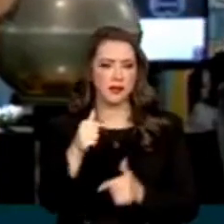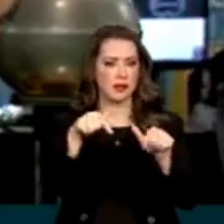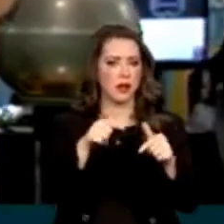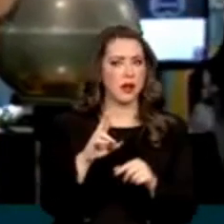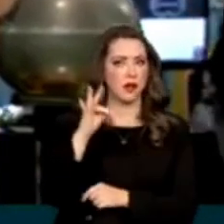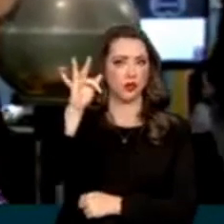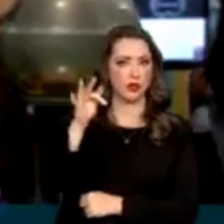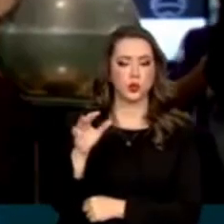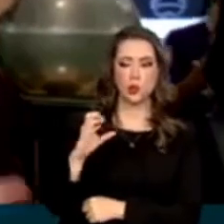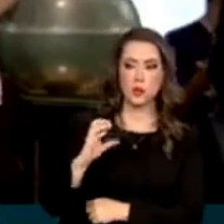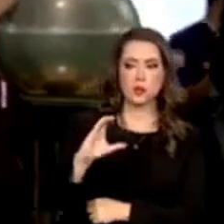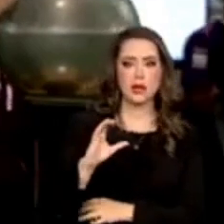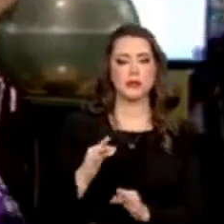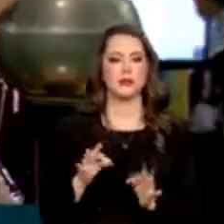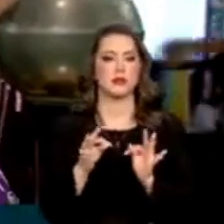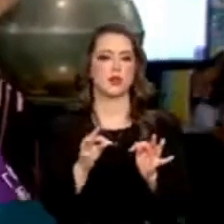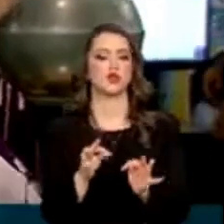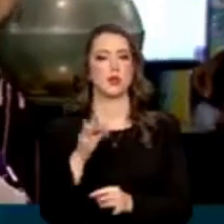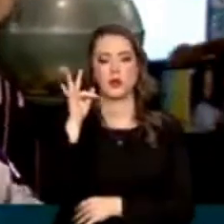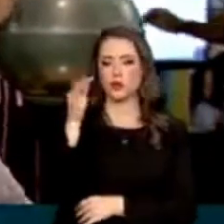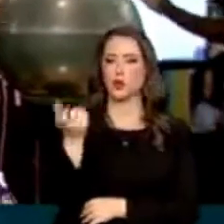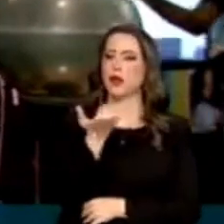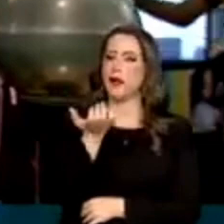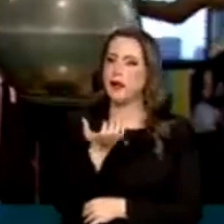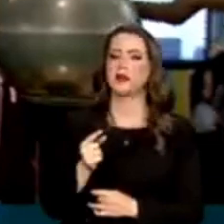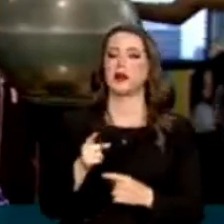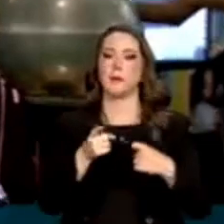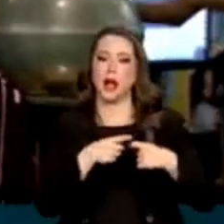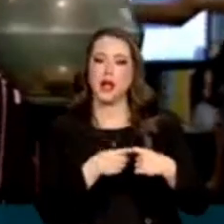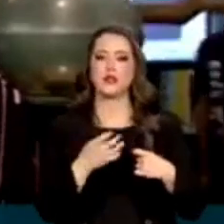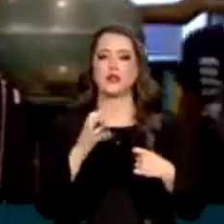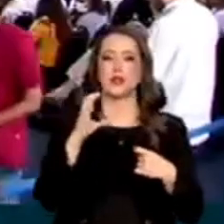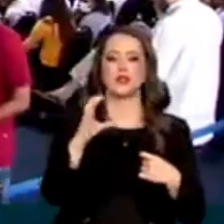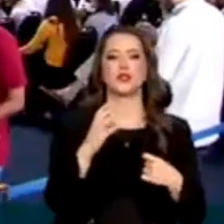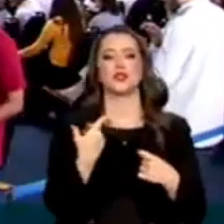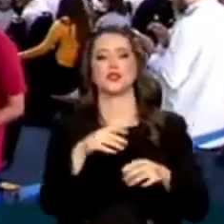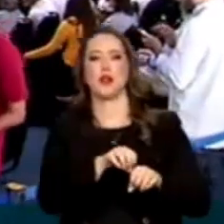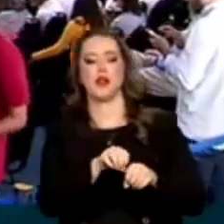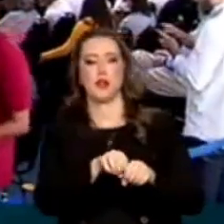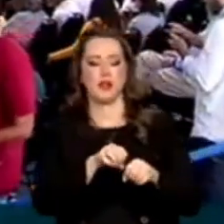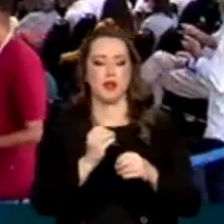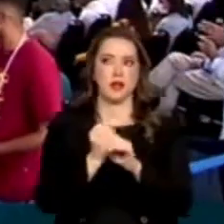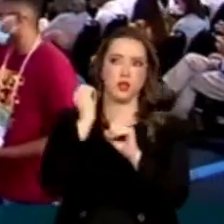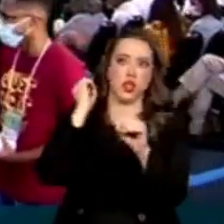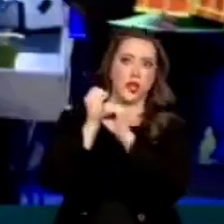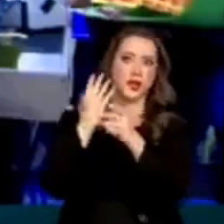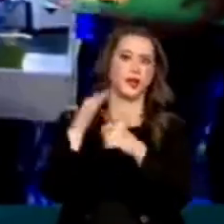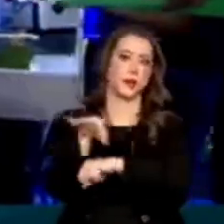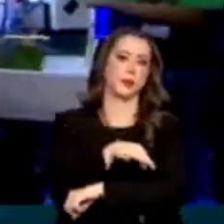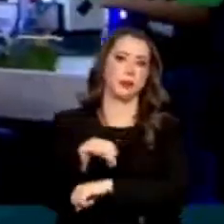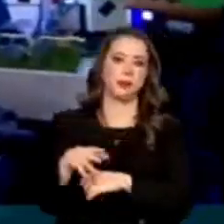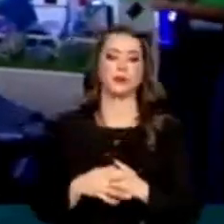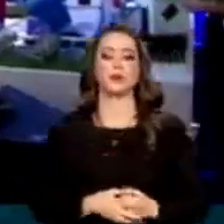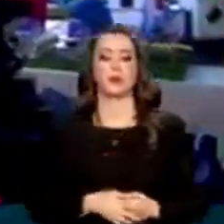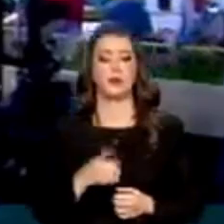estudantes, para que eles queiram ser cientistas, médicos, engenheiros, se motivem a estudar. No evento, foram feitos experimentos, como o